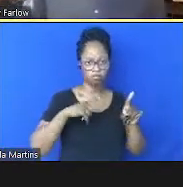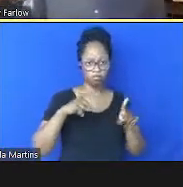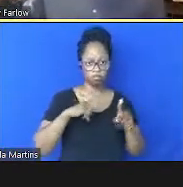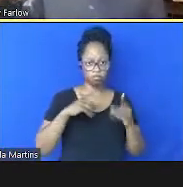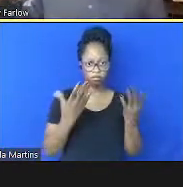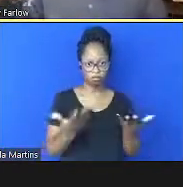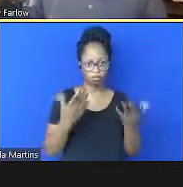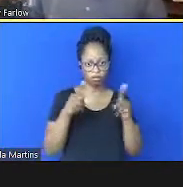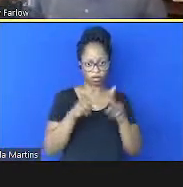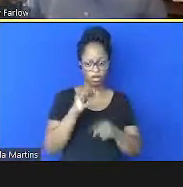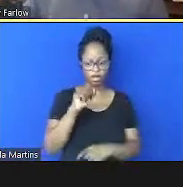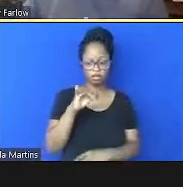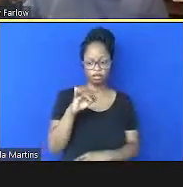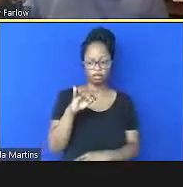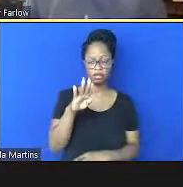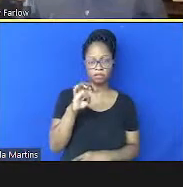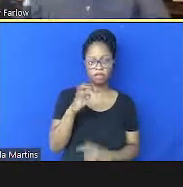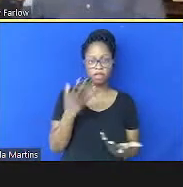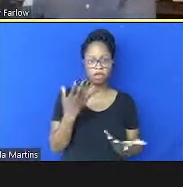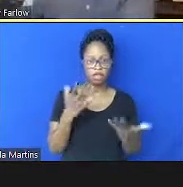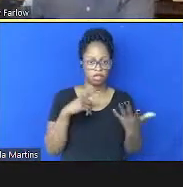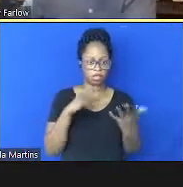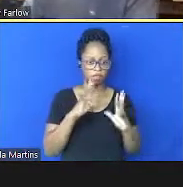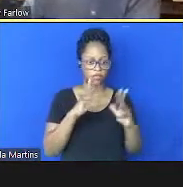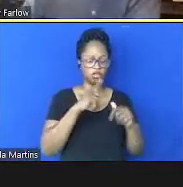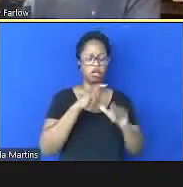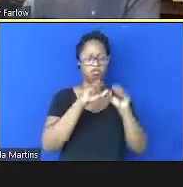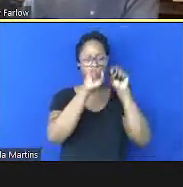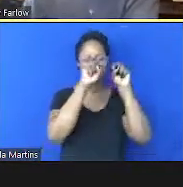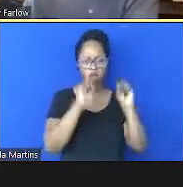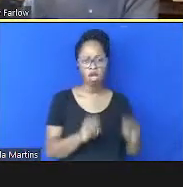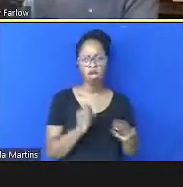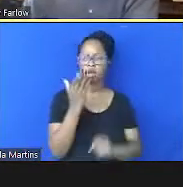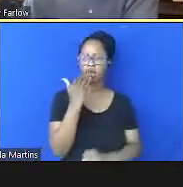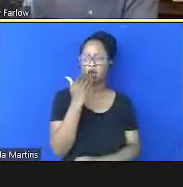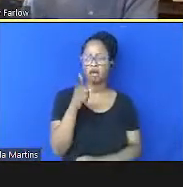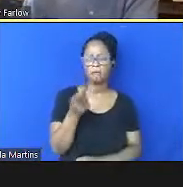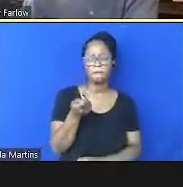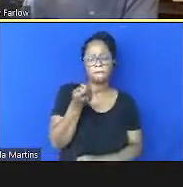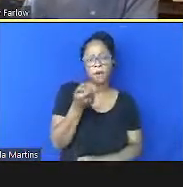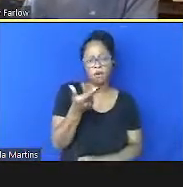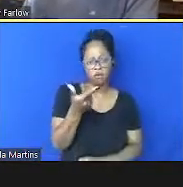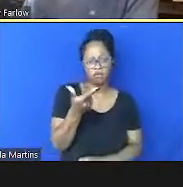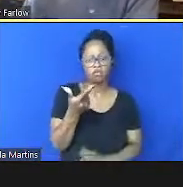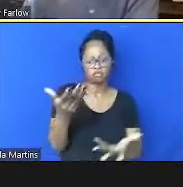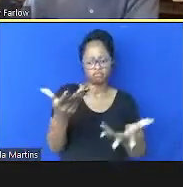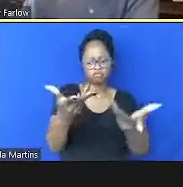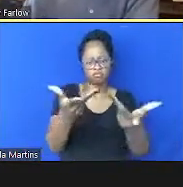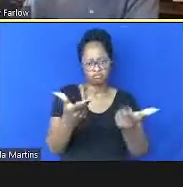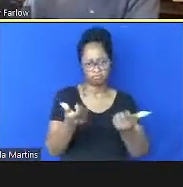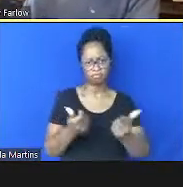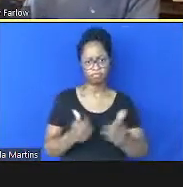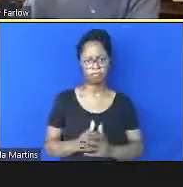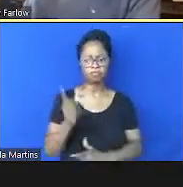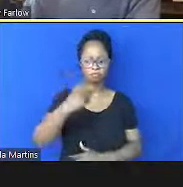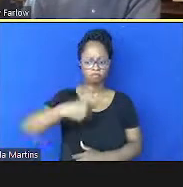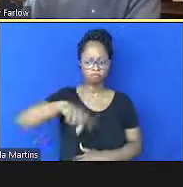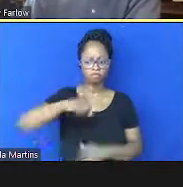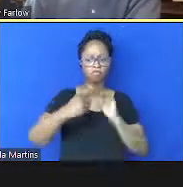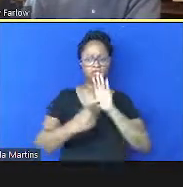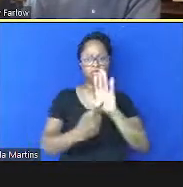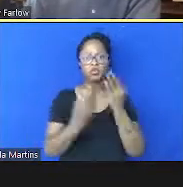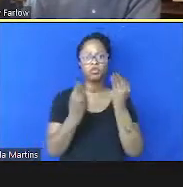assindemia e a gente tem um sistema alimentar que é pouco eficiente. a gente mostra como as calorias são